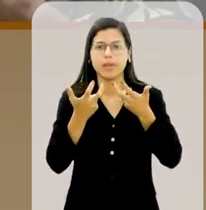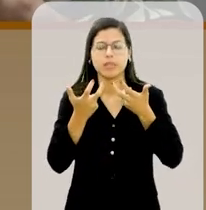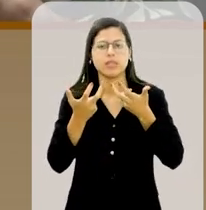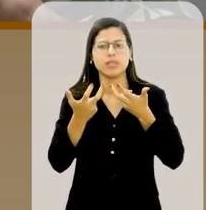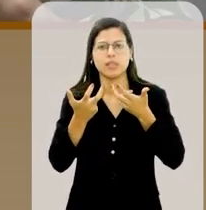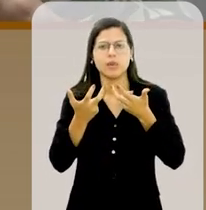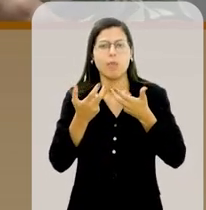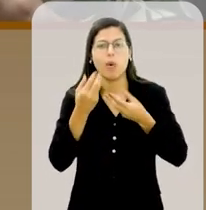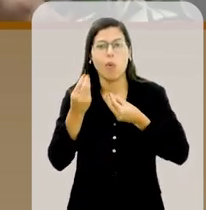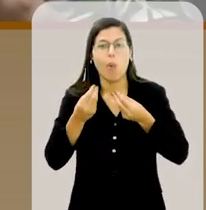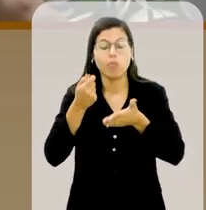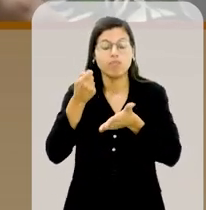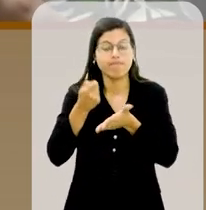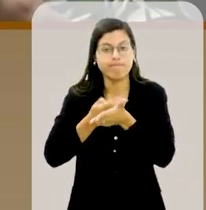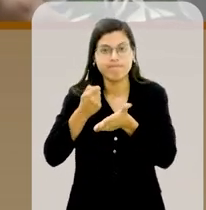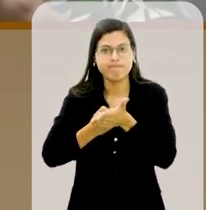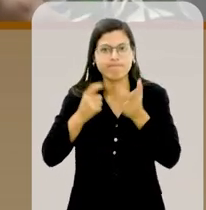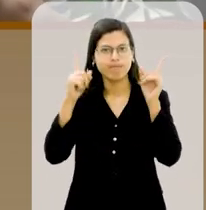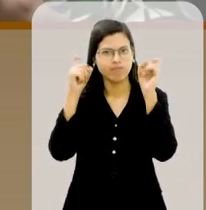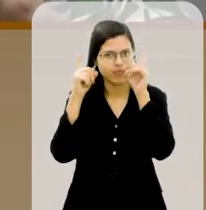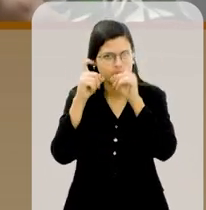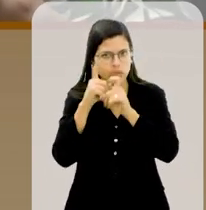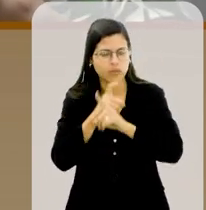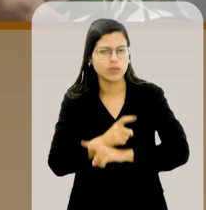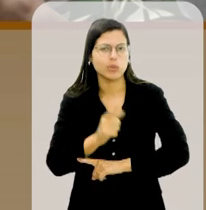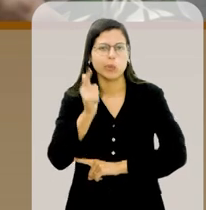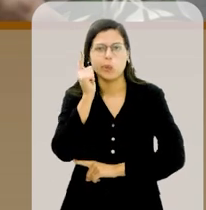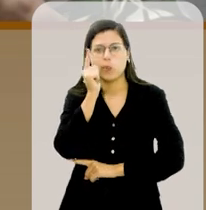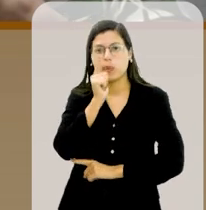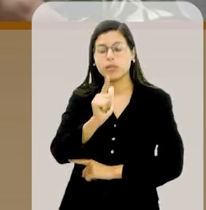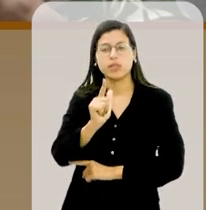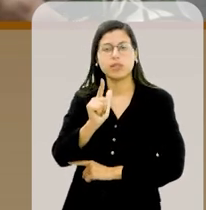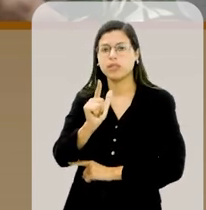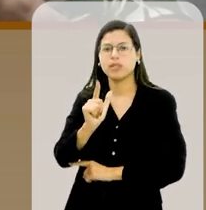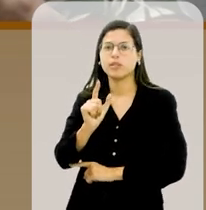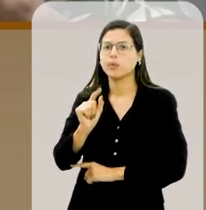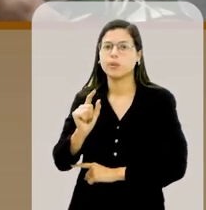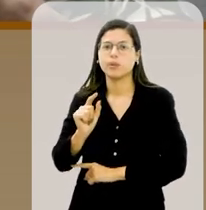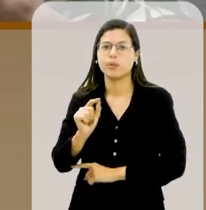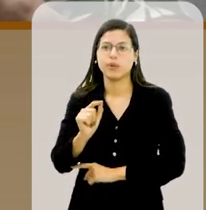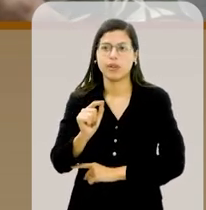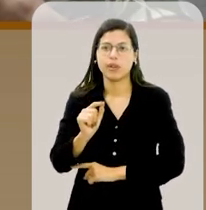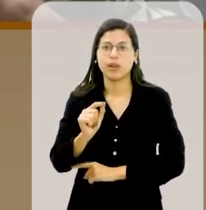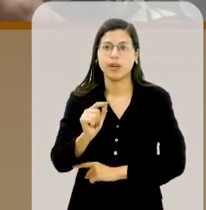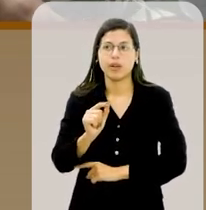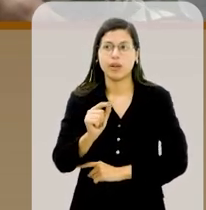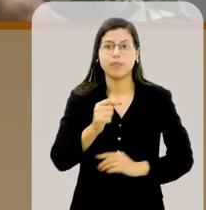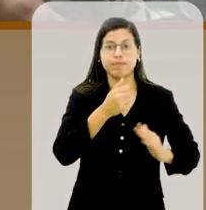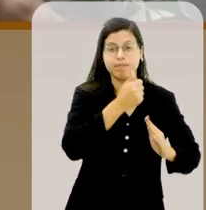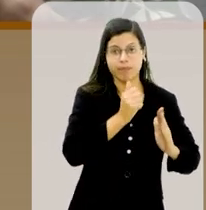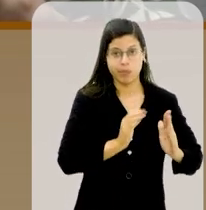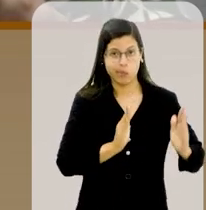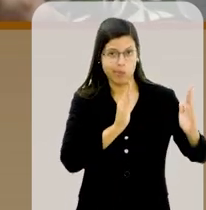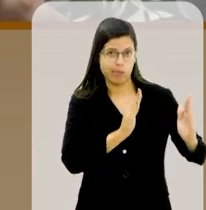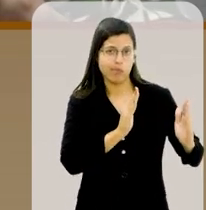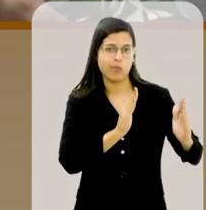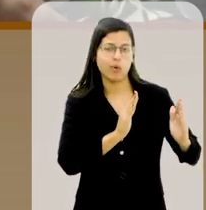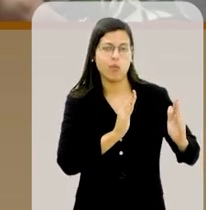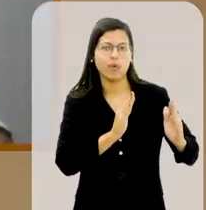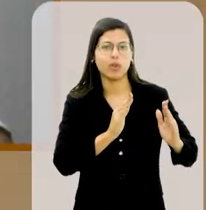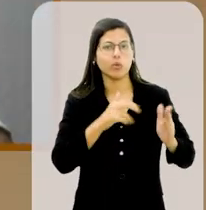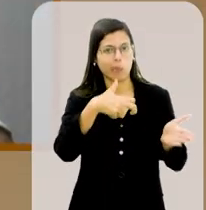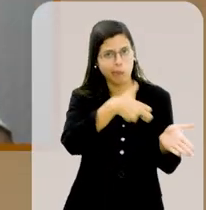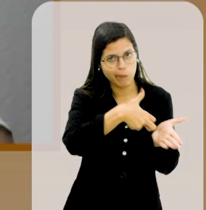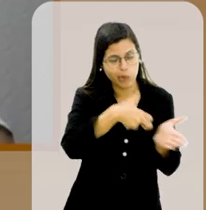árduo foi essa luta para que a gente conseguisse, e no primeiro momento, punir o meu